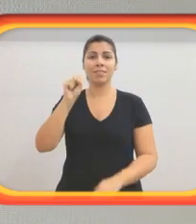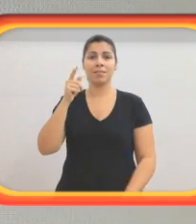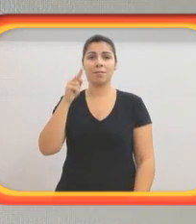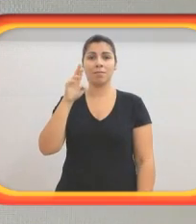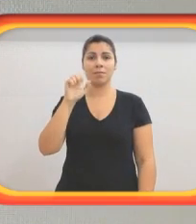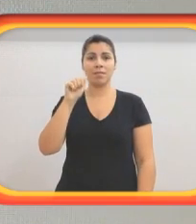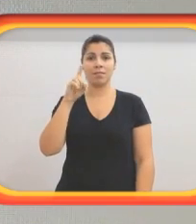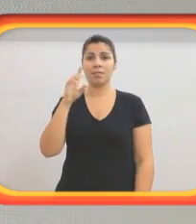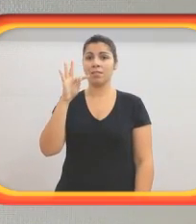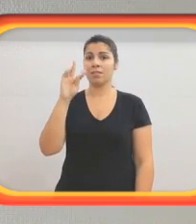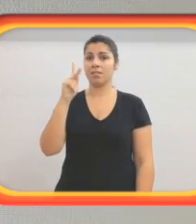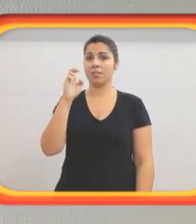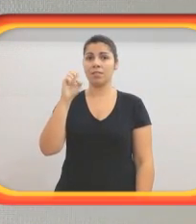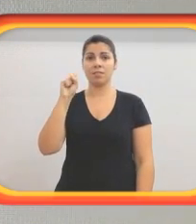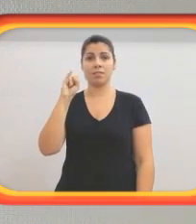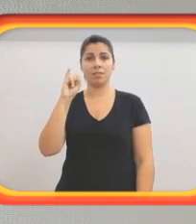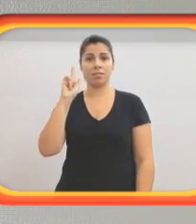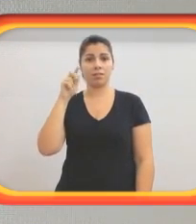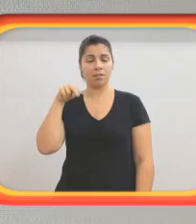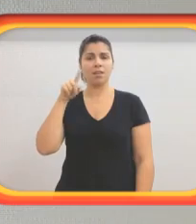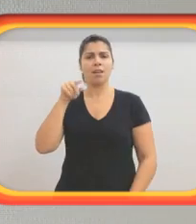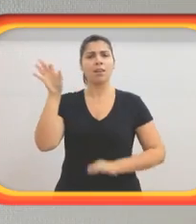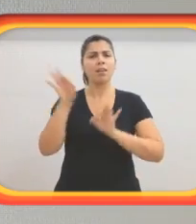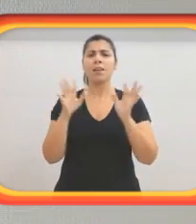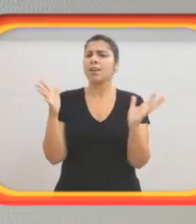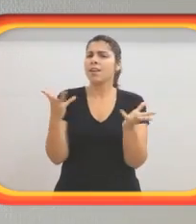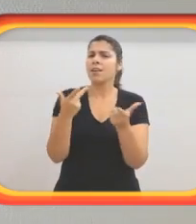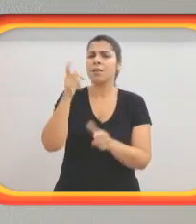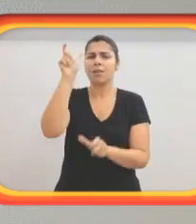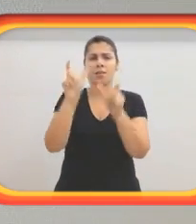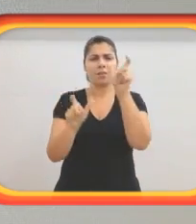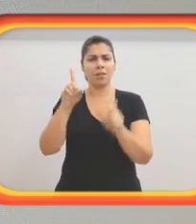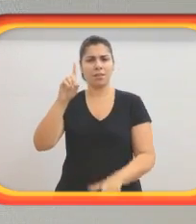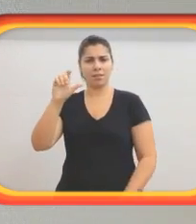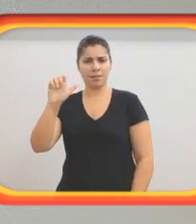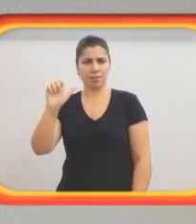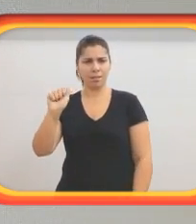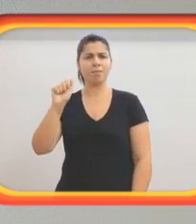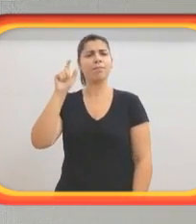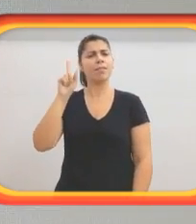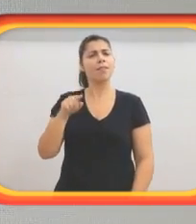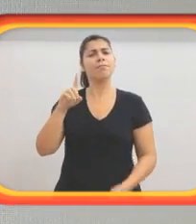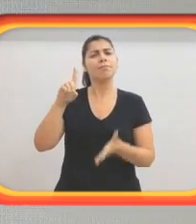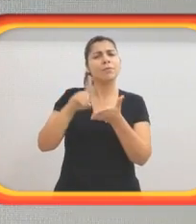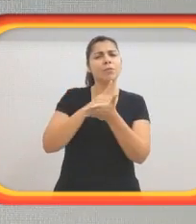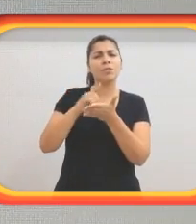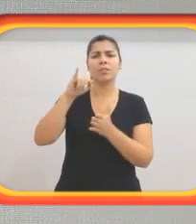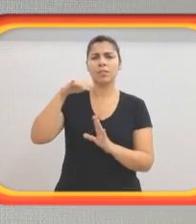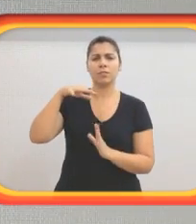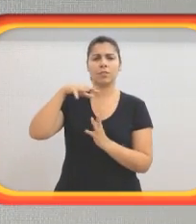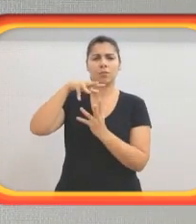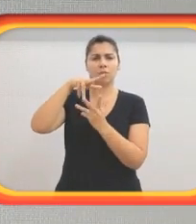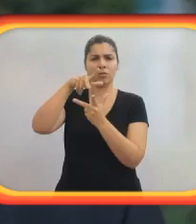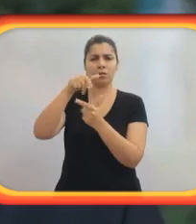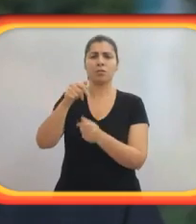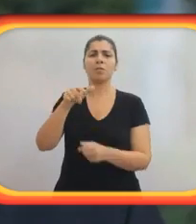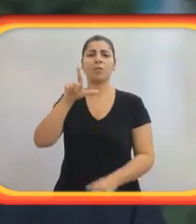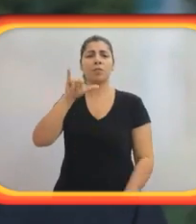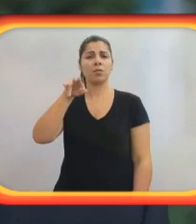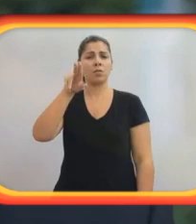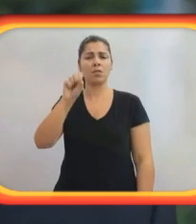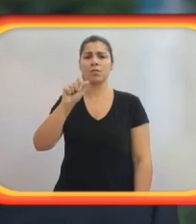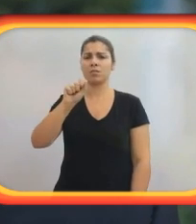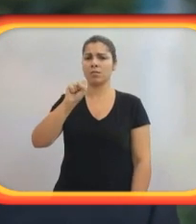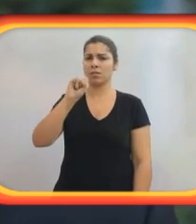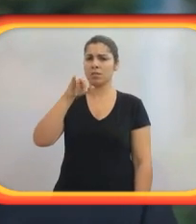casa também. É um prazer poder falar do projeto Sprite Design, que um projeto maravilhoso para pessoas com deficiência auditiva. É um dicionário